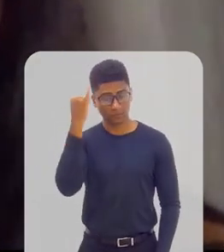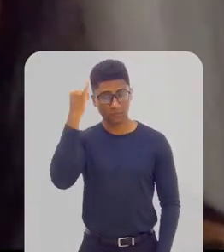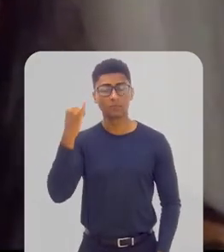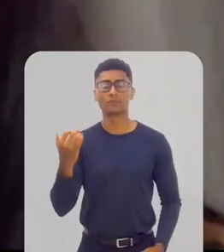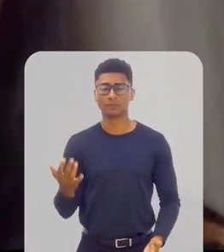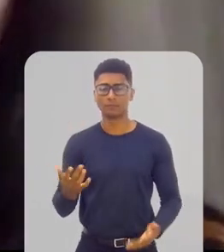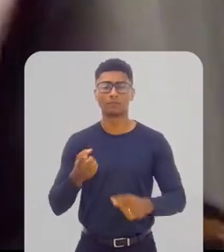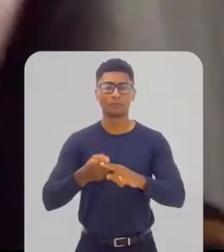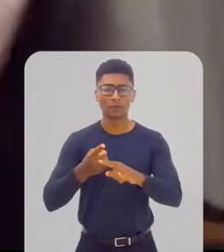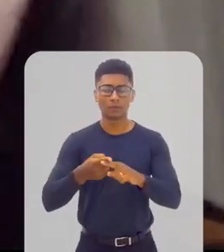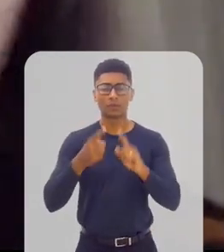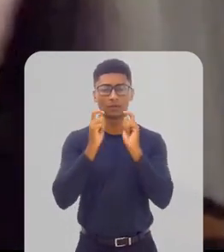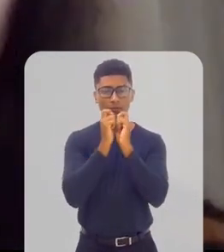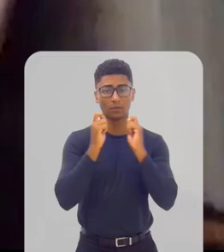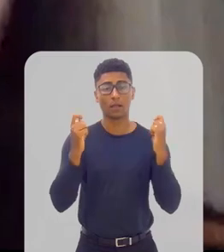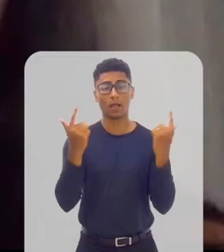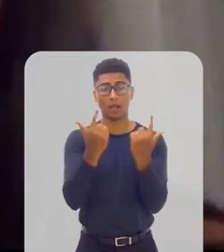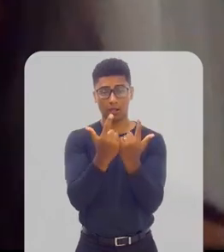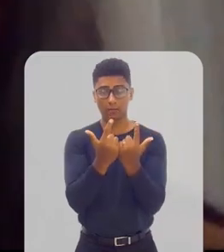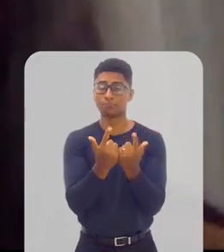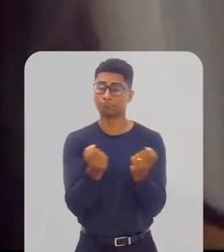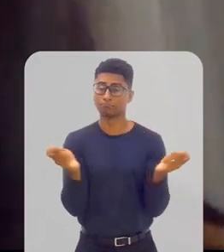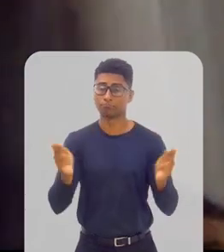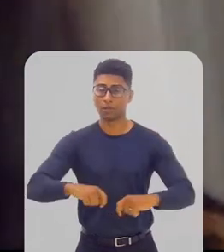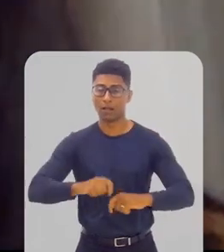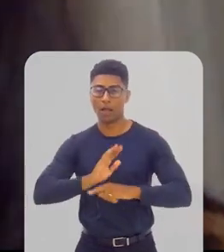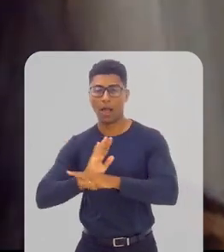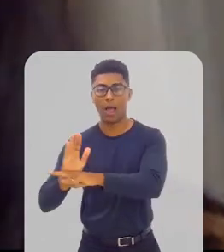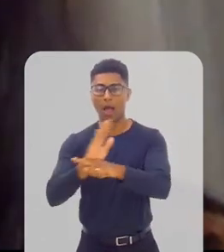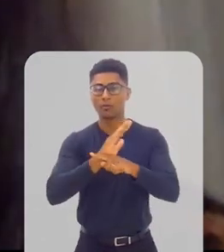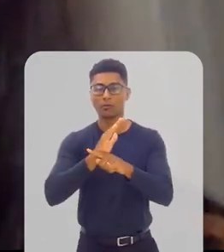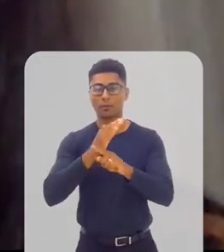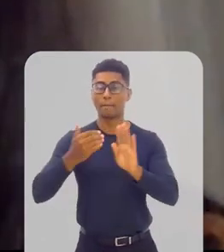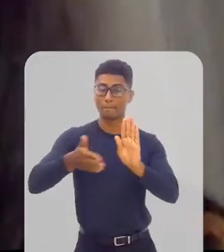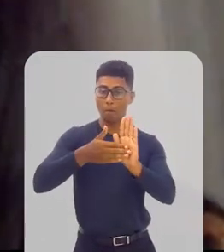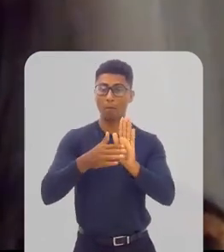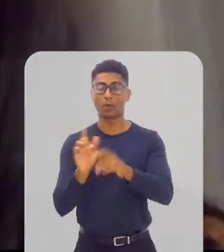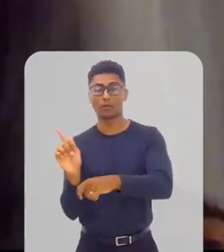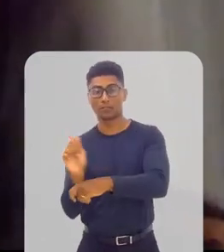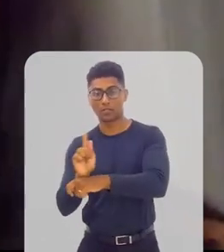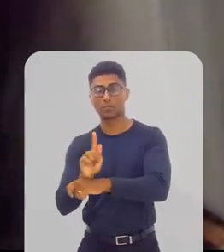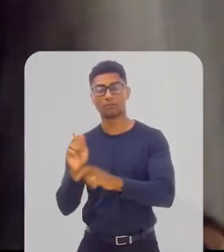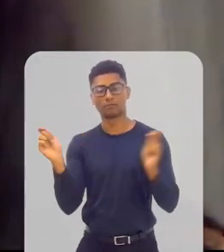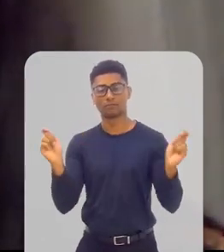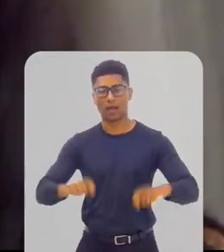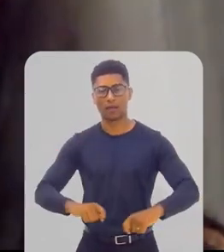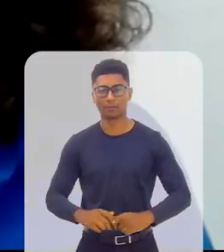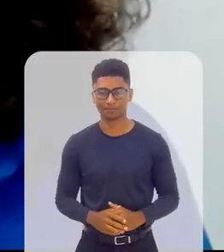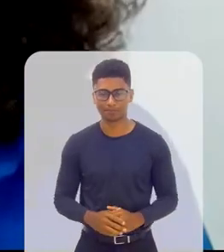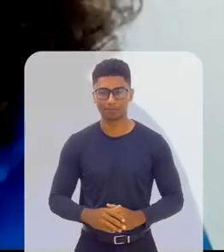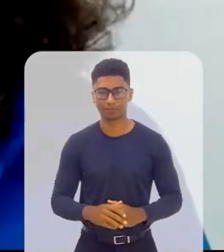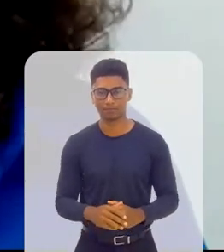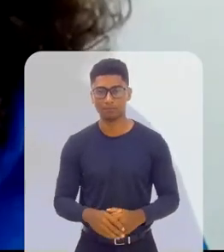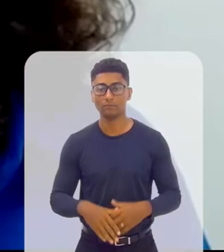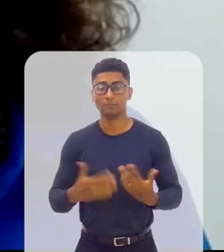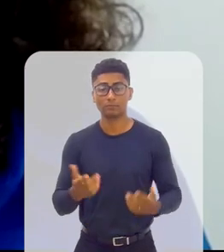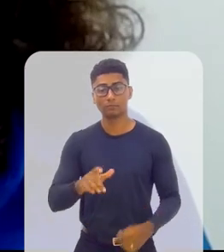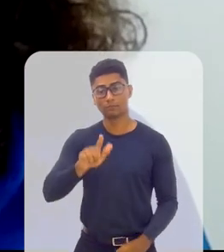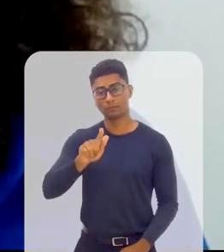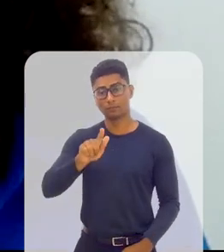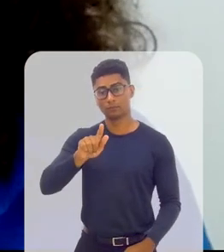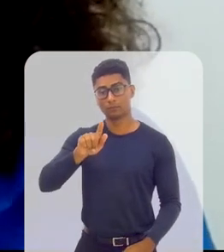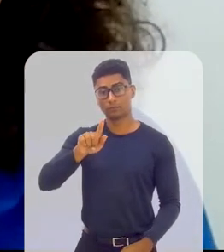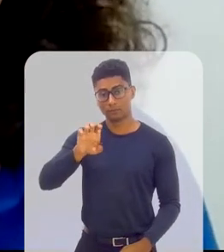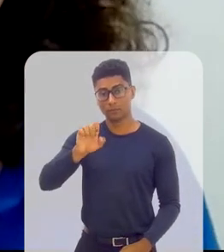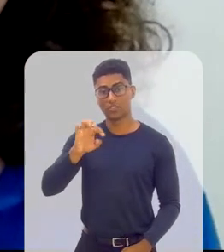pois o Parlamento também tem muito a contribuir com essas propostas de gestão que iremos apresentar. E qual a importância para a Geste Rio